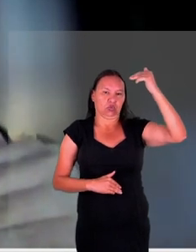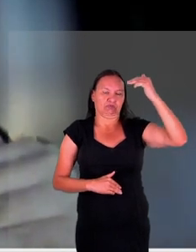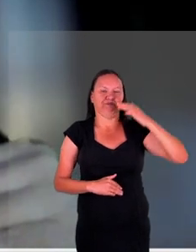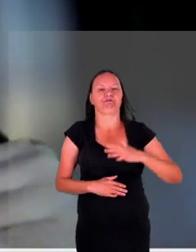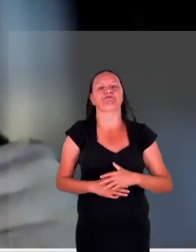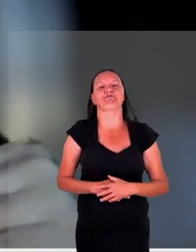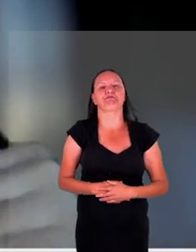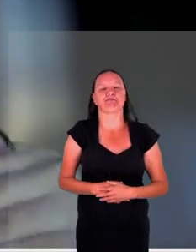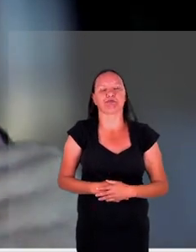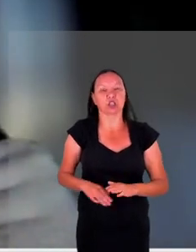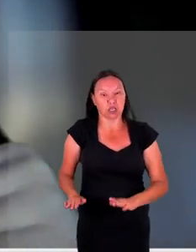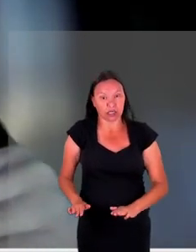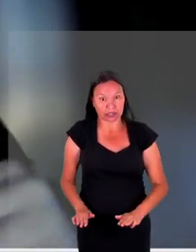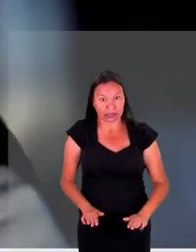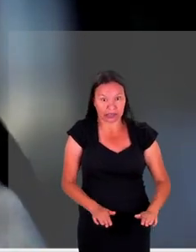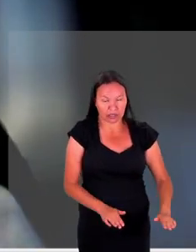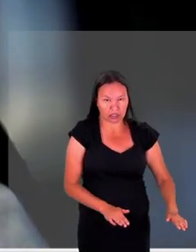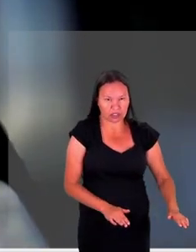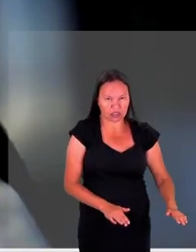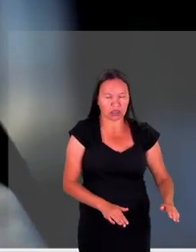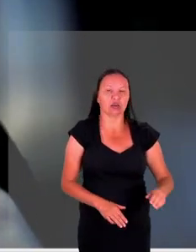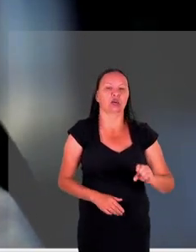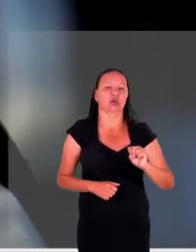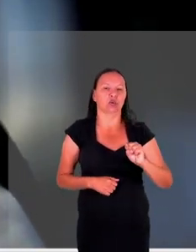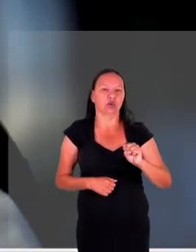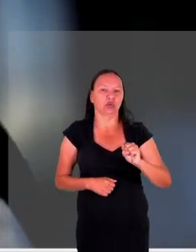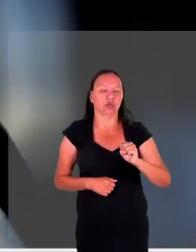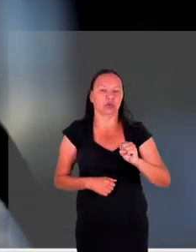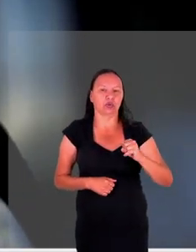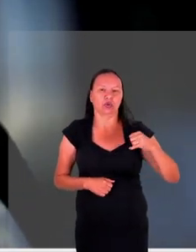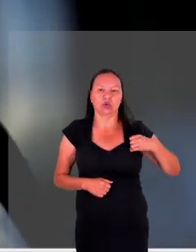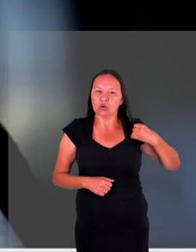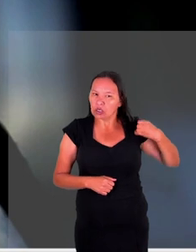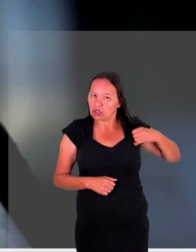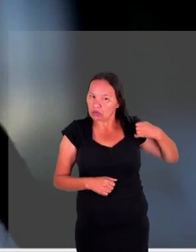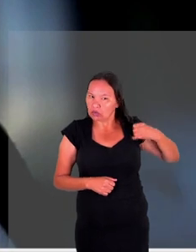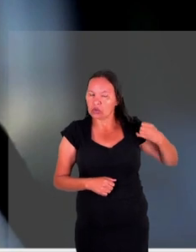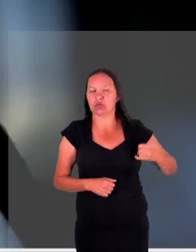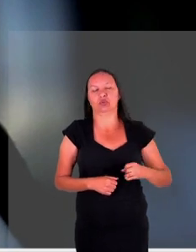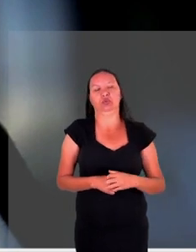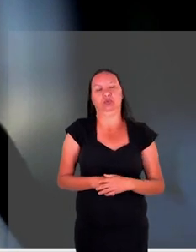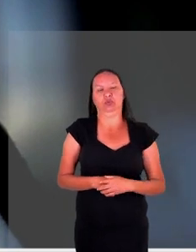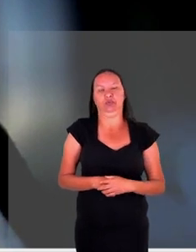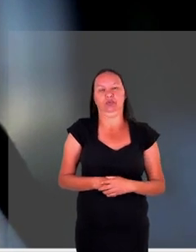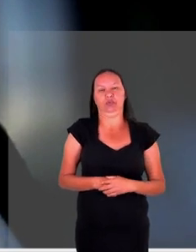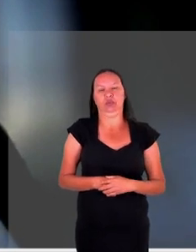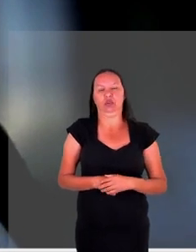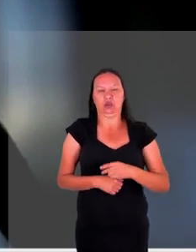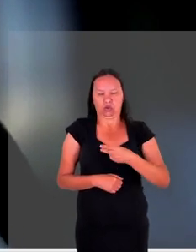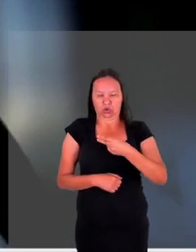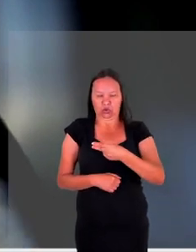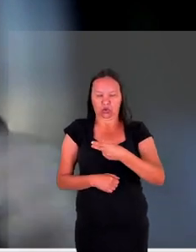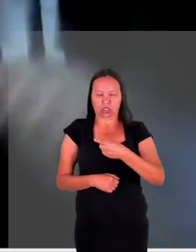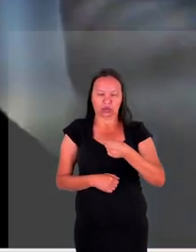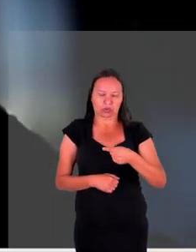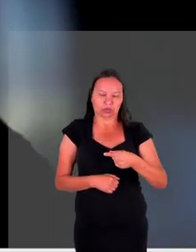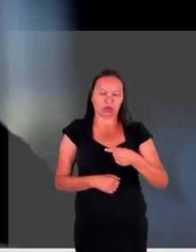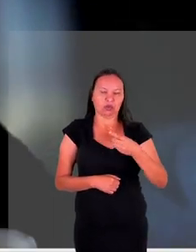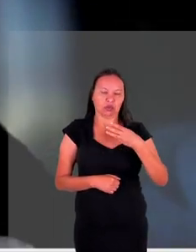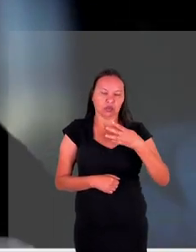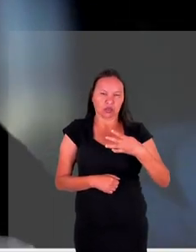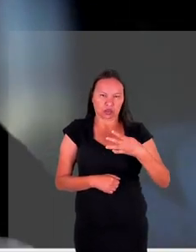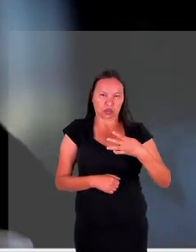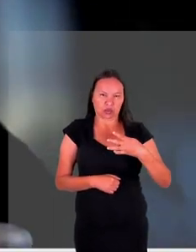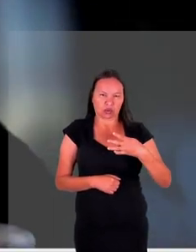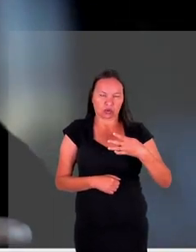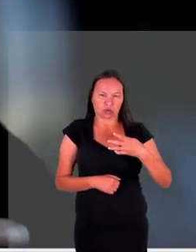você falou a criança hoje a criança tinha oito anos quando a Rússia anexou Criméia legalmente 2014 muitos já